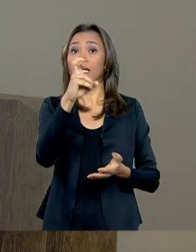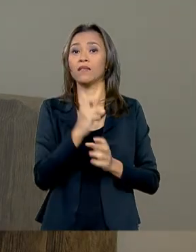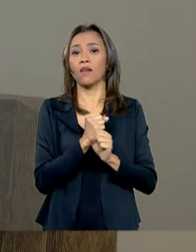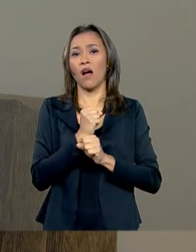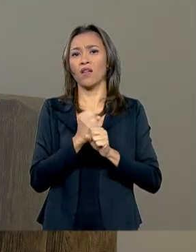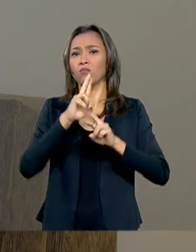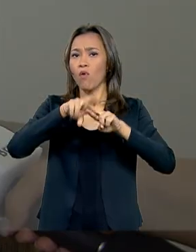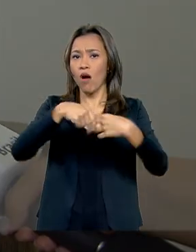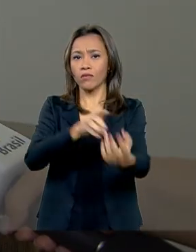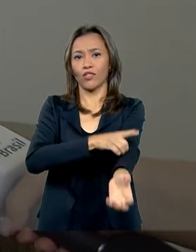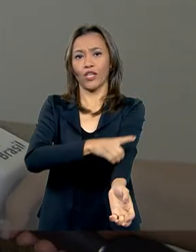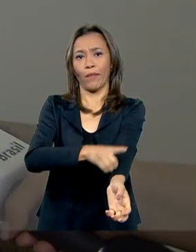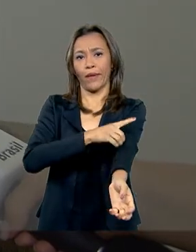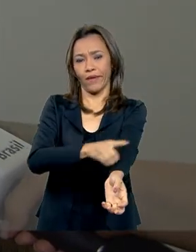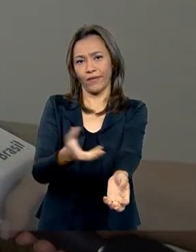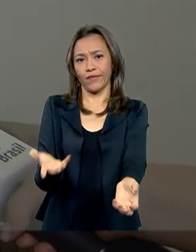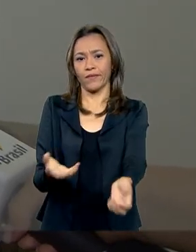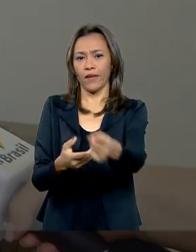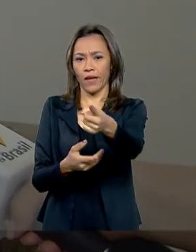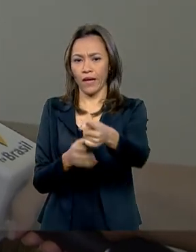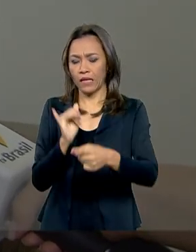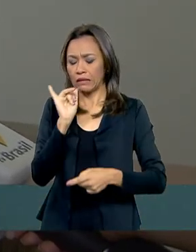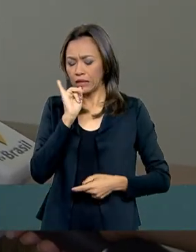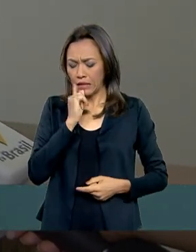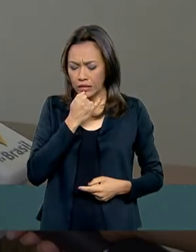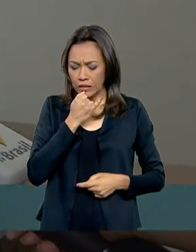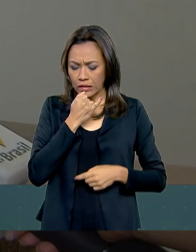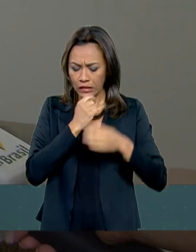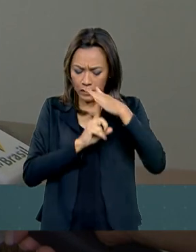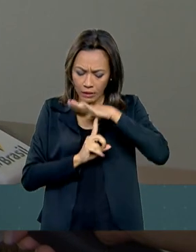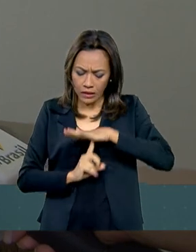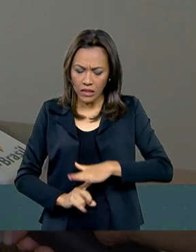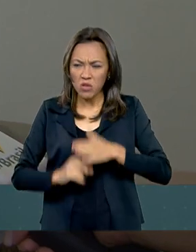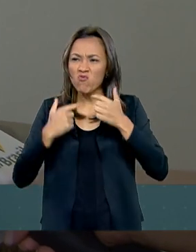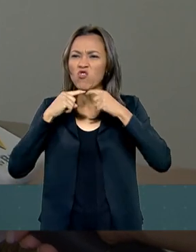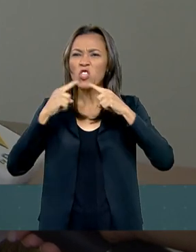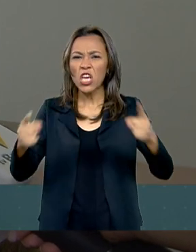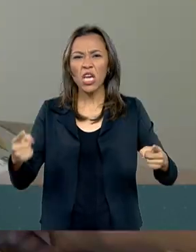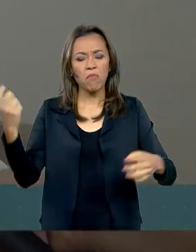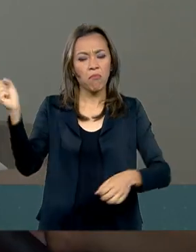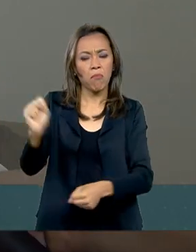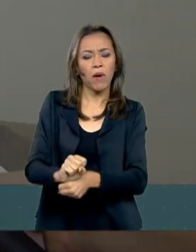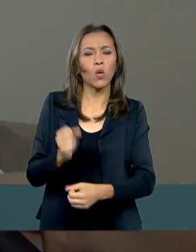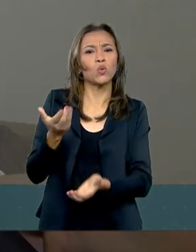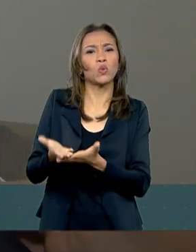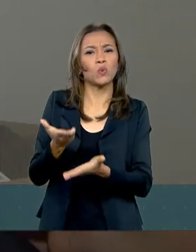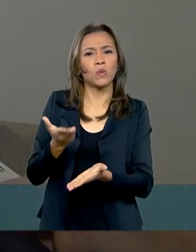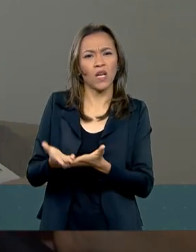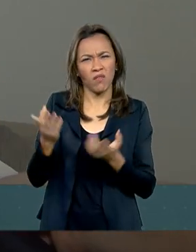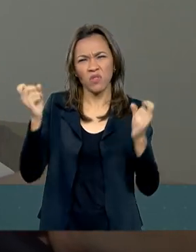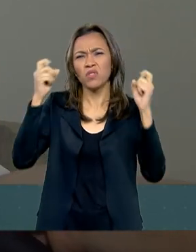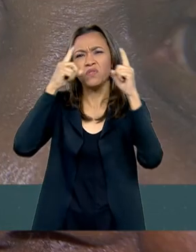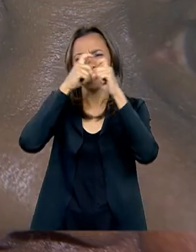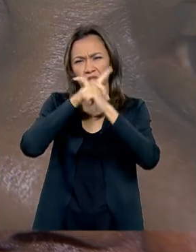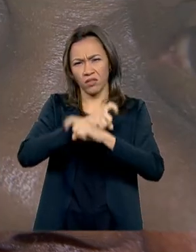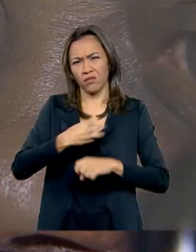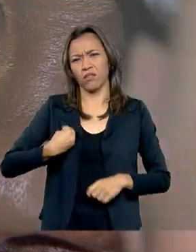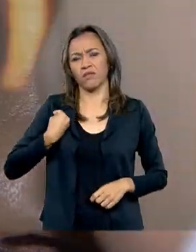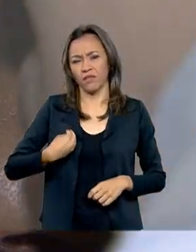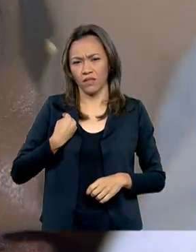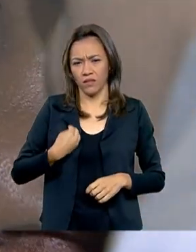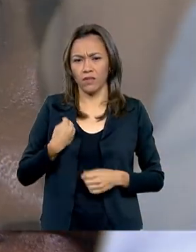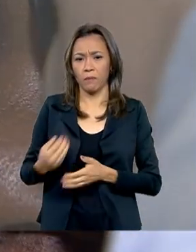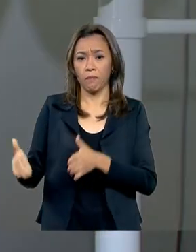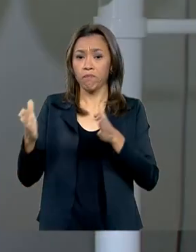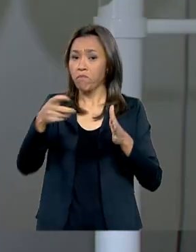causa da diabetes. Eu entrei na depressão, eu não queria ver ninguém, eu parei de estudar, então foi uma fase muito complicada. Como não